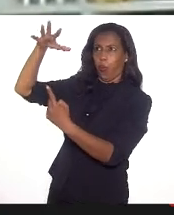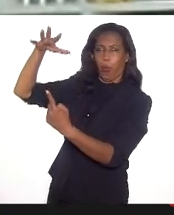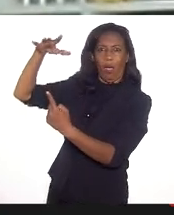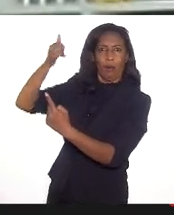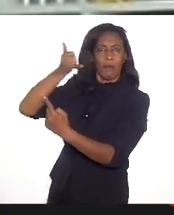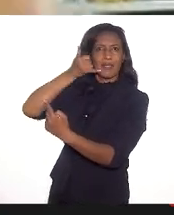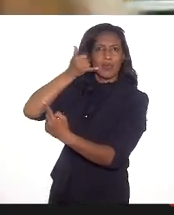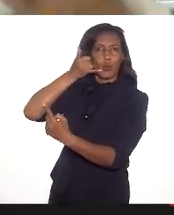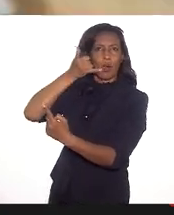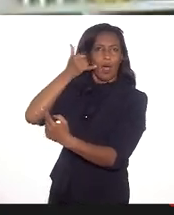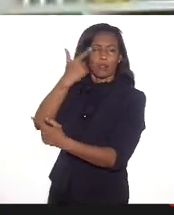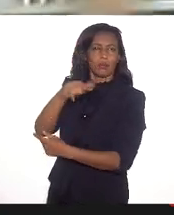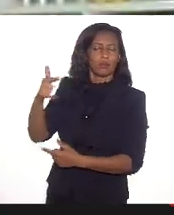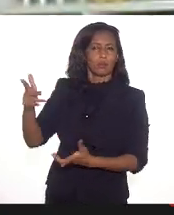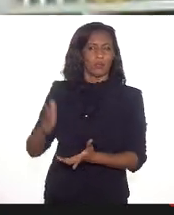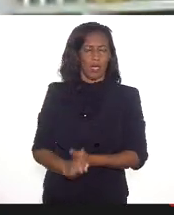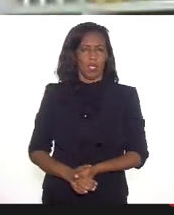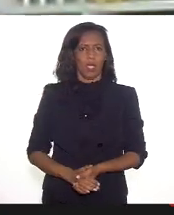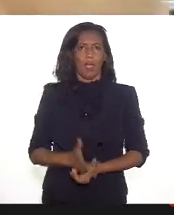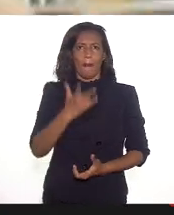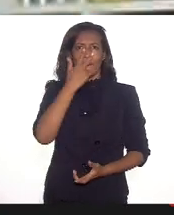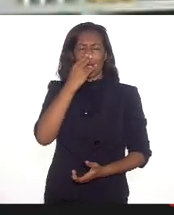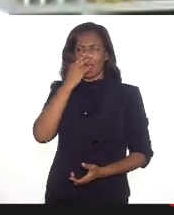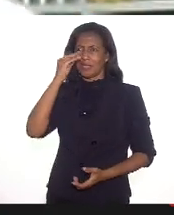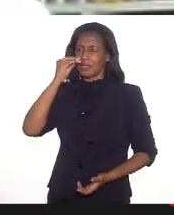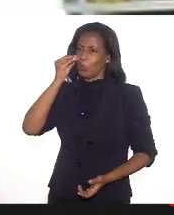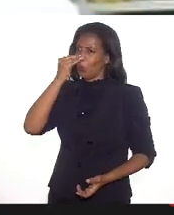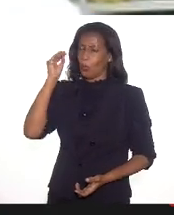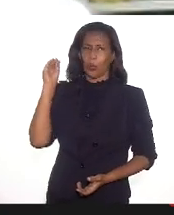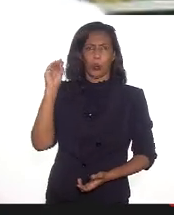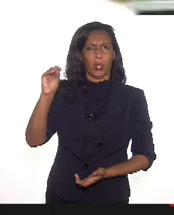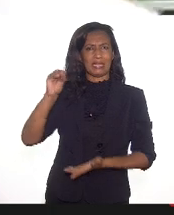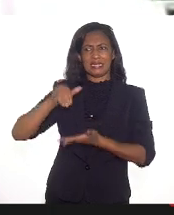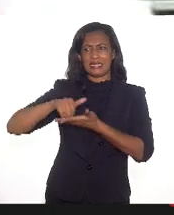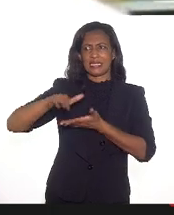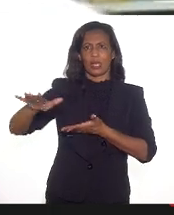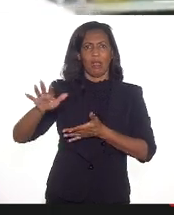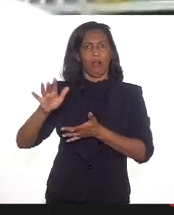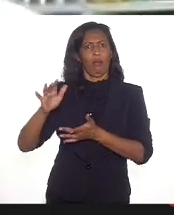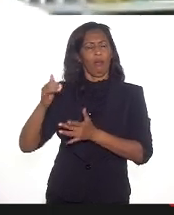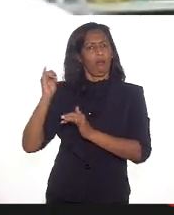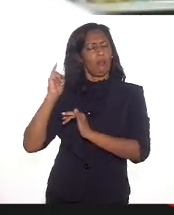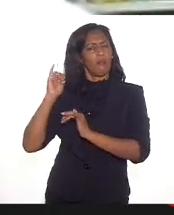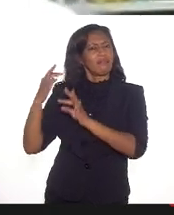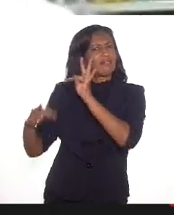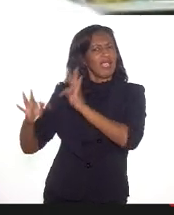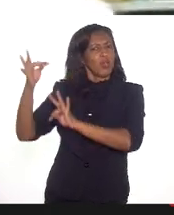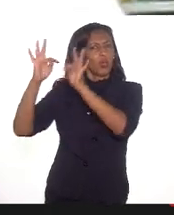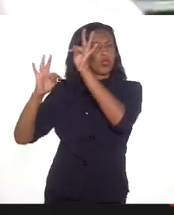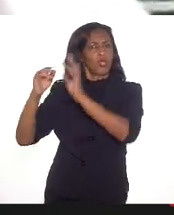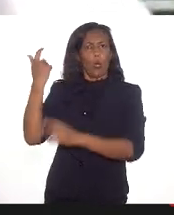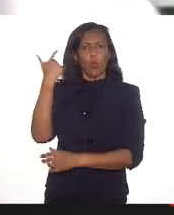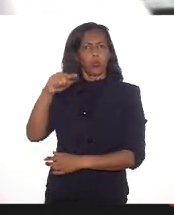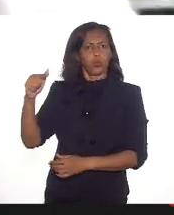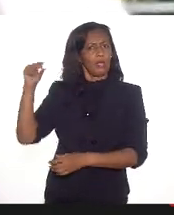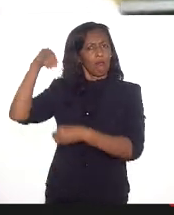há um processo de exclusão tecnológica e isso é importante, porque a gente precisa garantir isso.